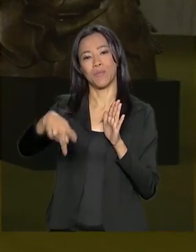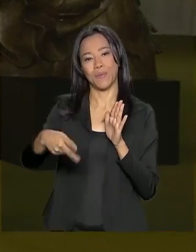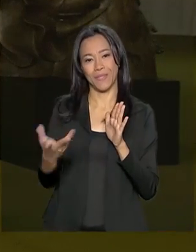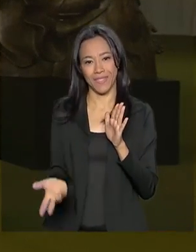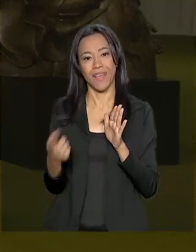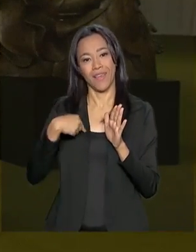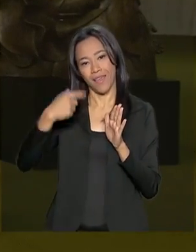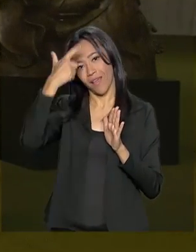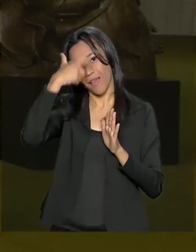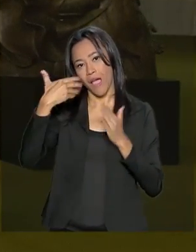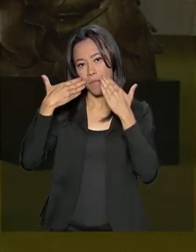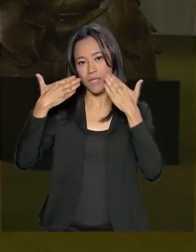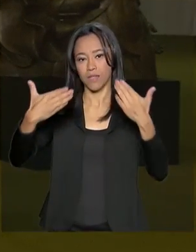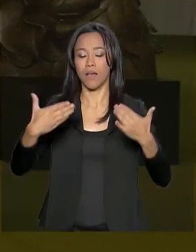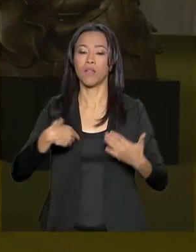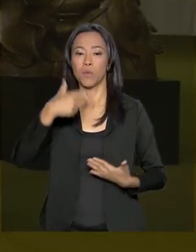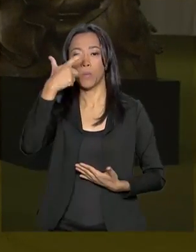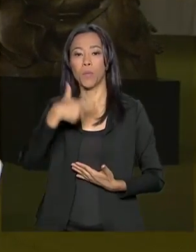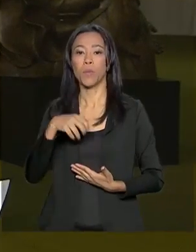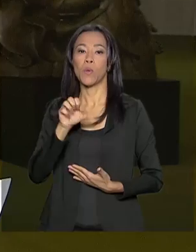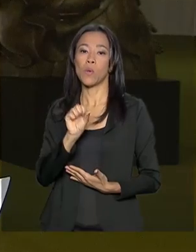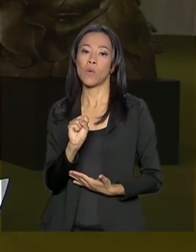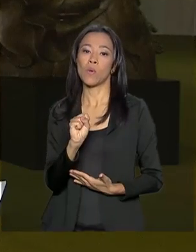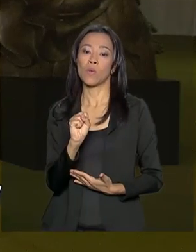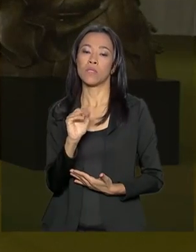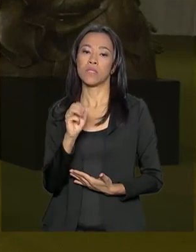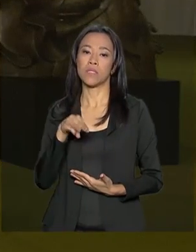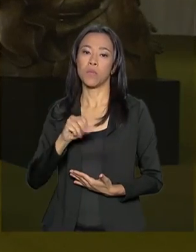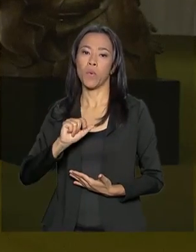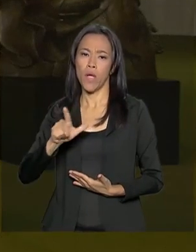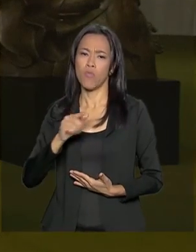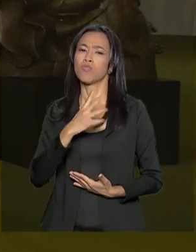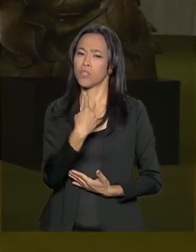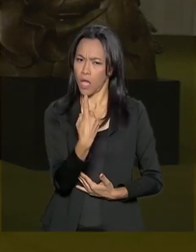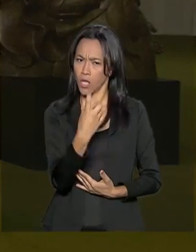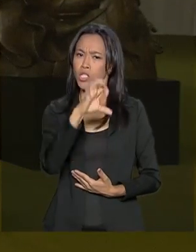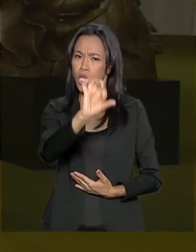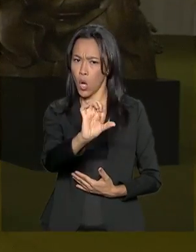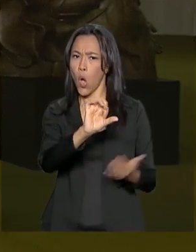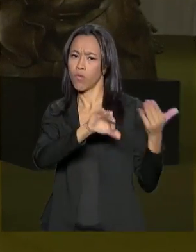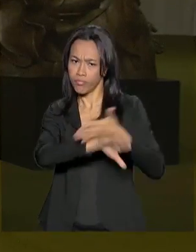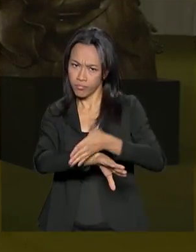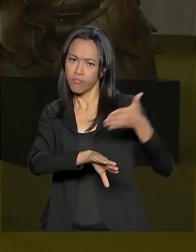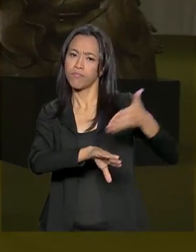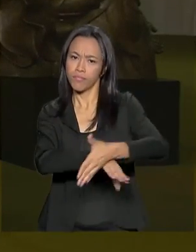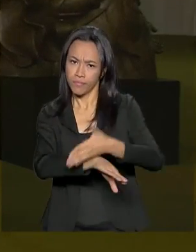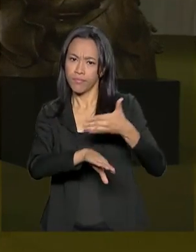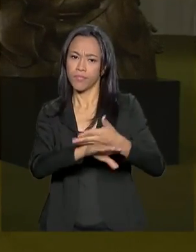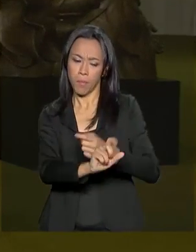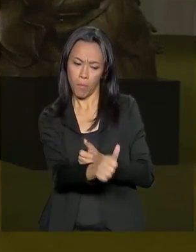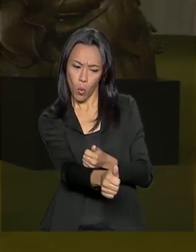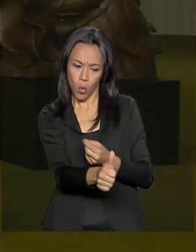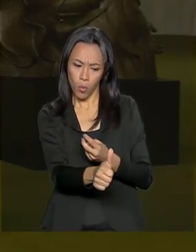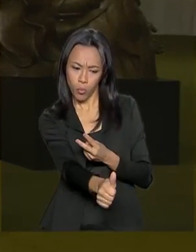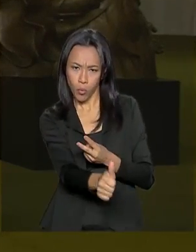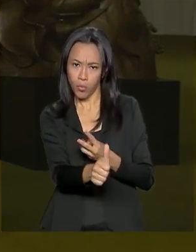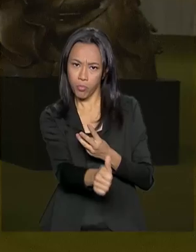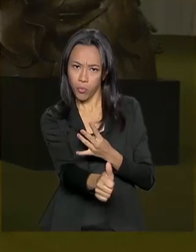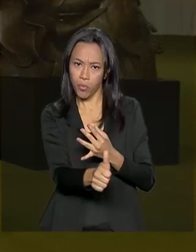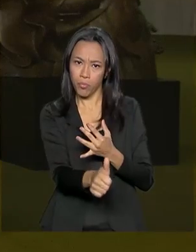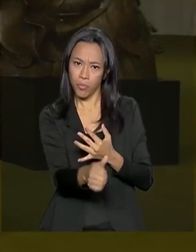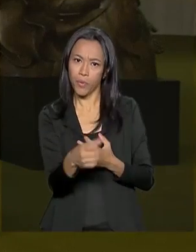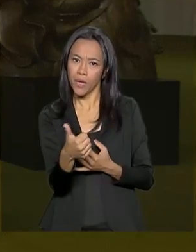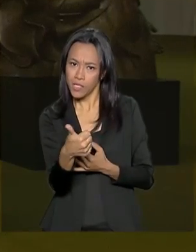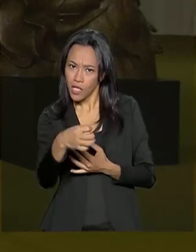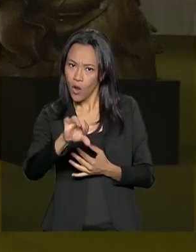deputado Samuel Moreira. 19 parlamentares já registraram presença em painel. Quando esse número chegar aí a 25, a sessão deve